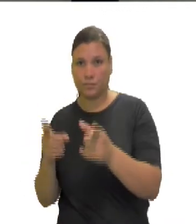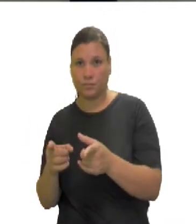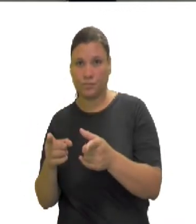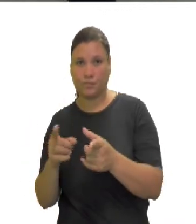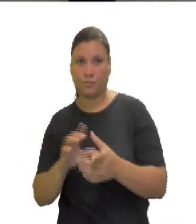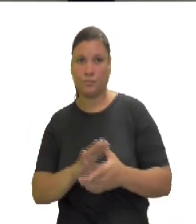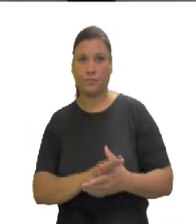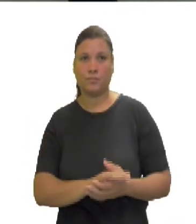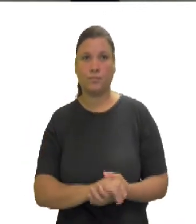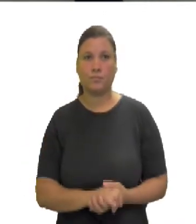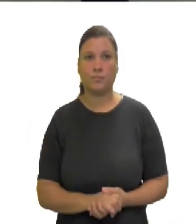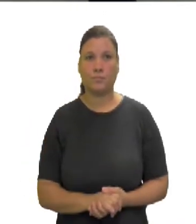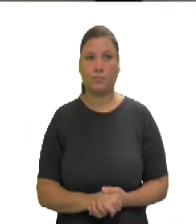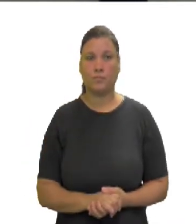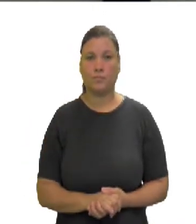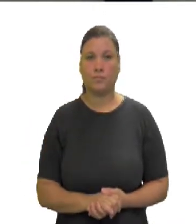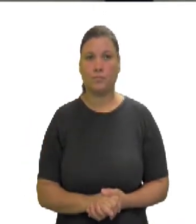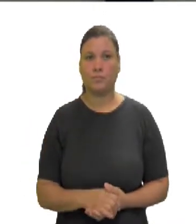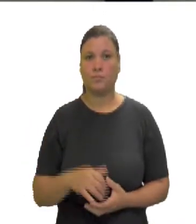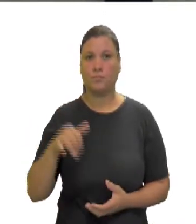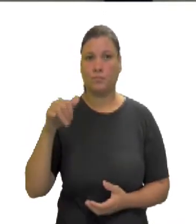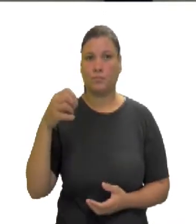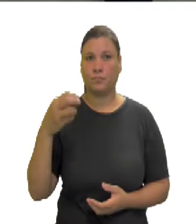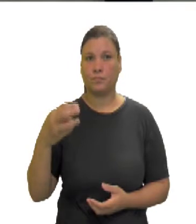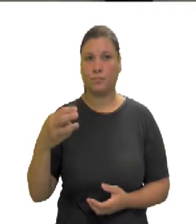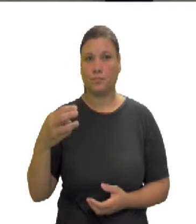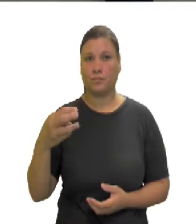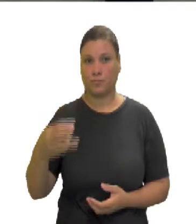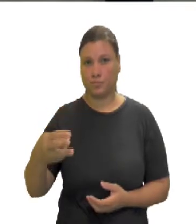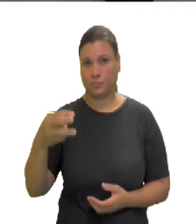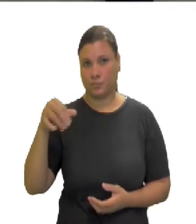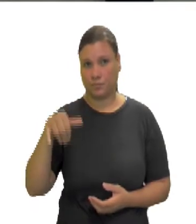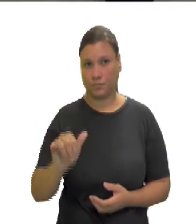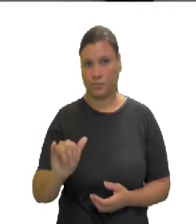Mais o quadrado do segundo termo,